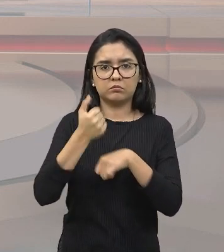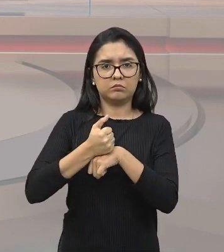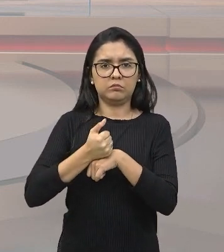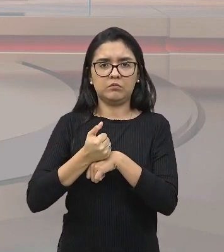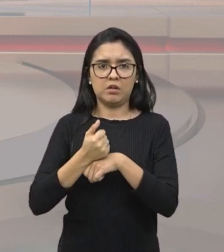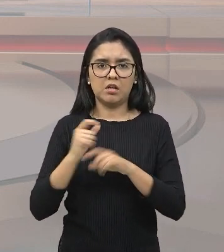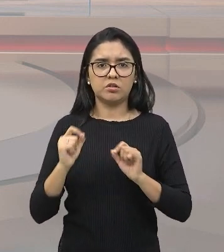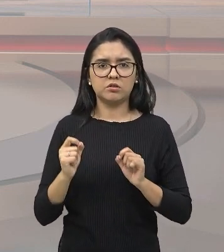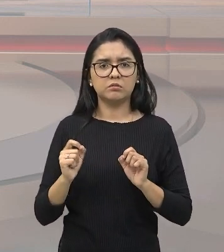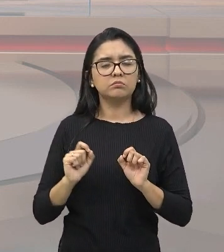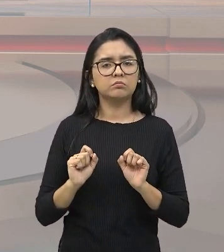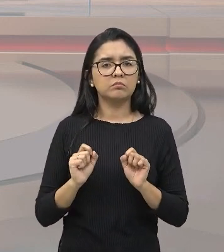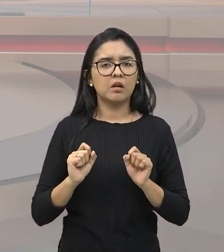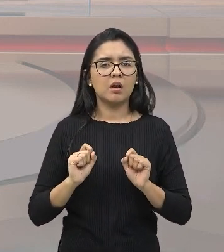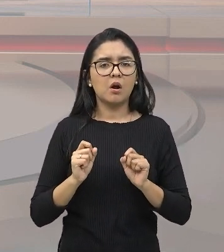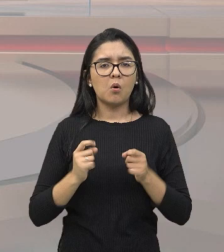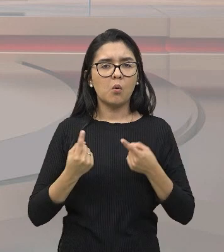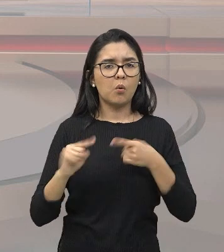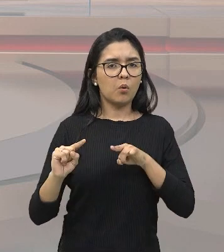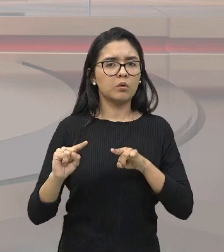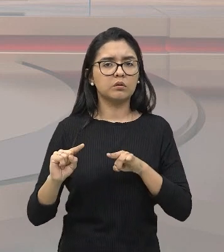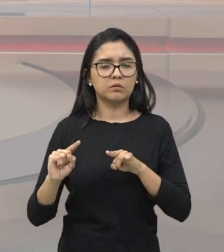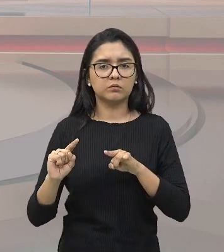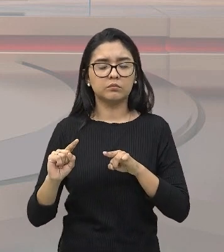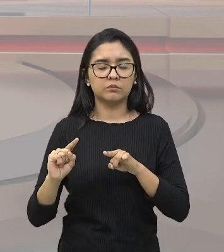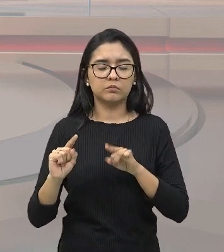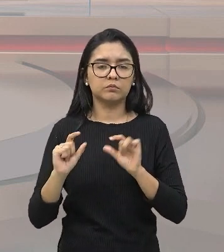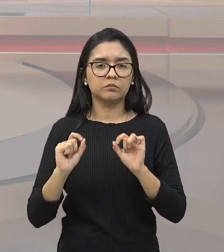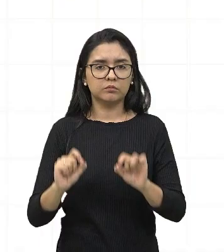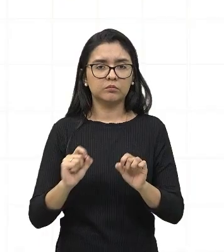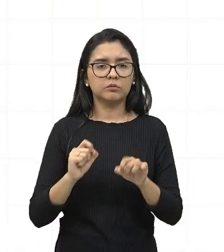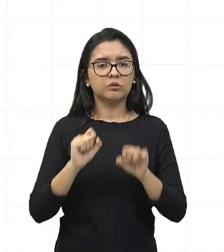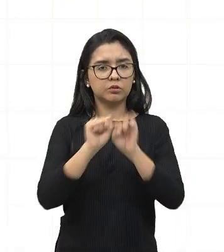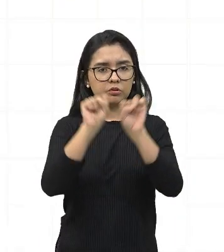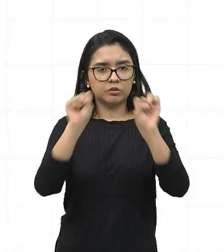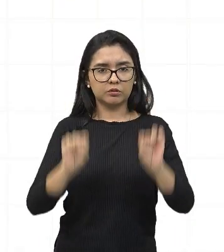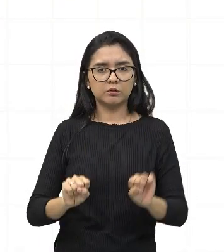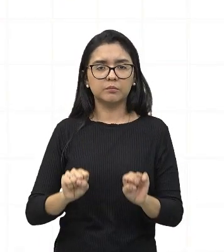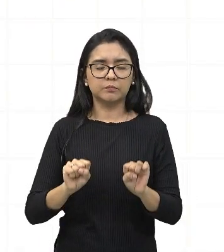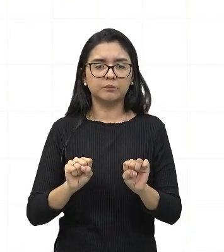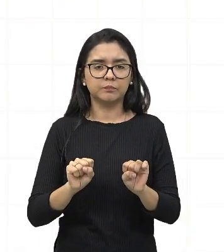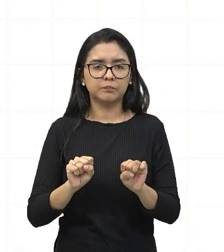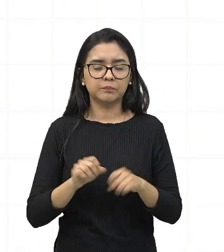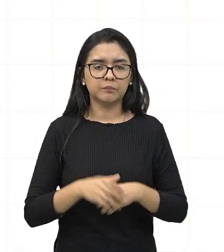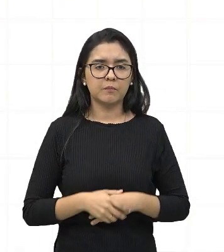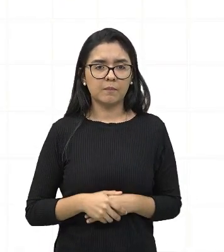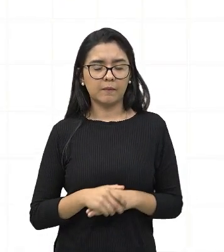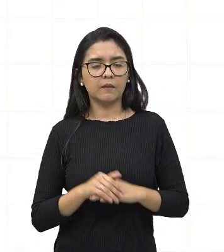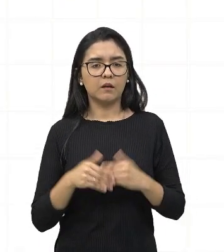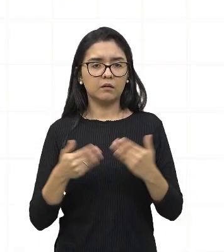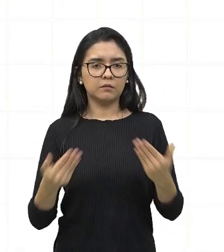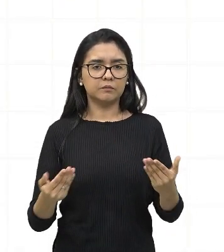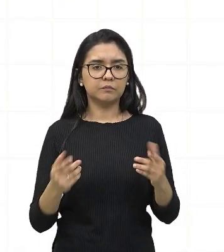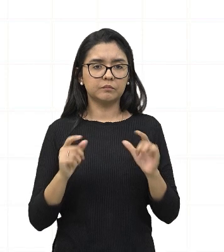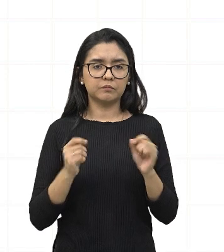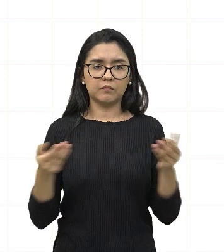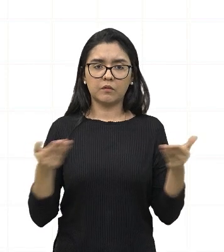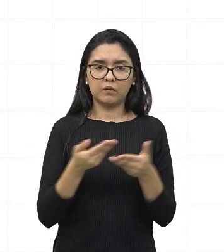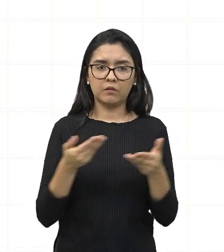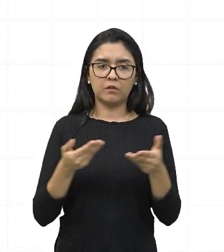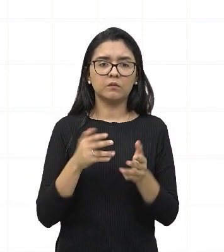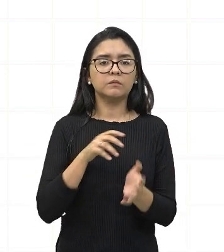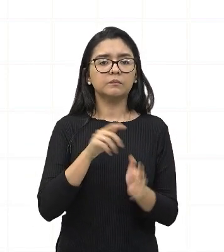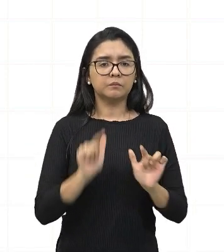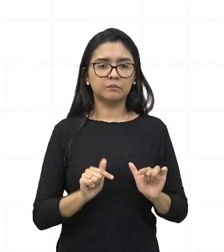de opressão. Então, vamos lá verificar um pouco sobre esses impactos na África? O movimento anticolonial